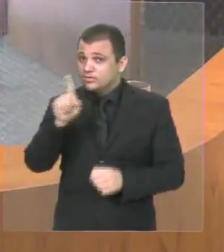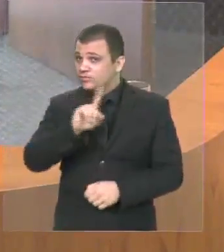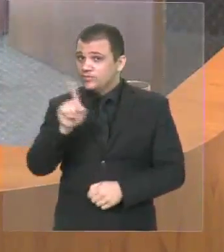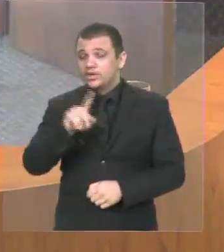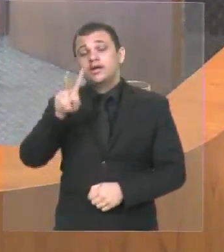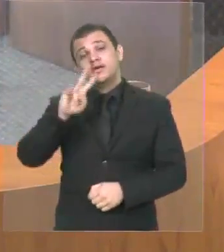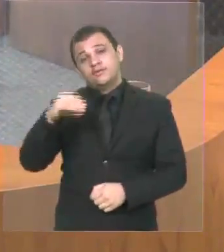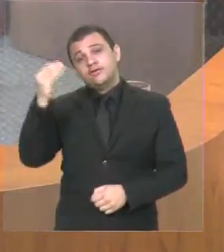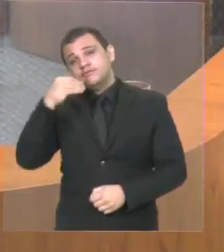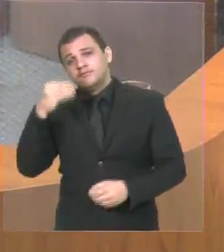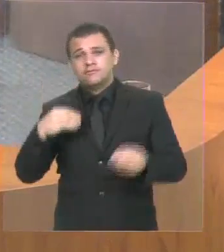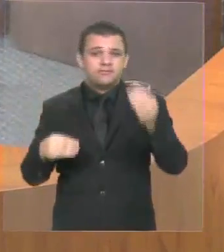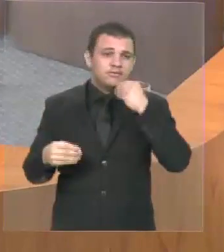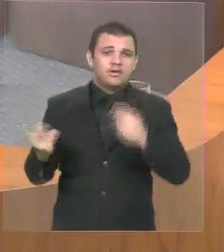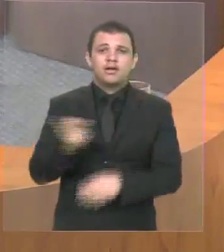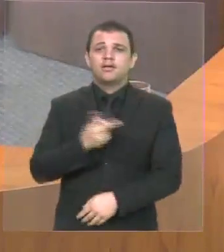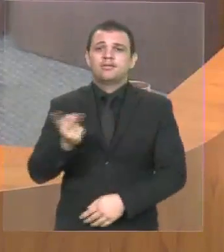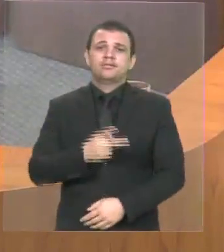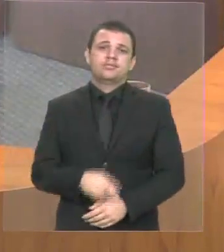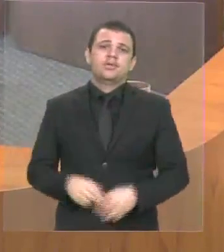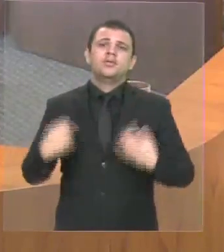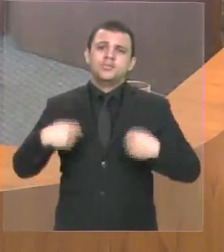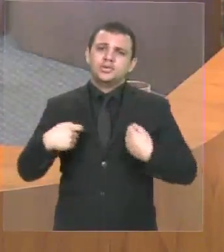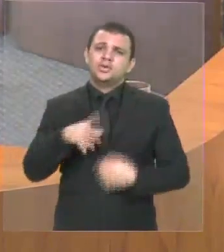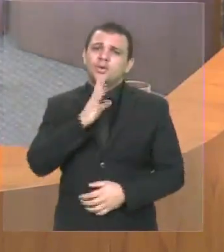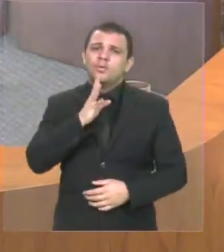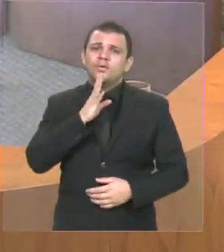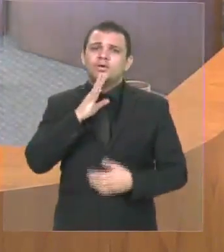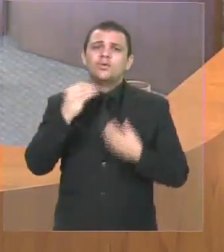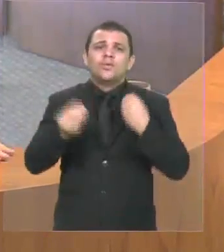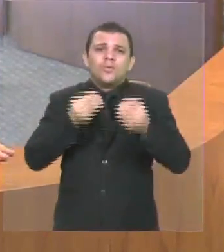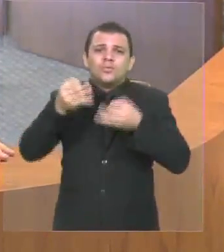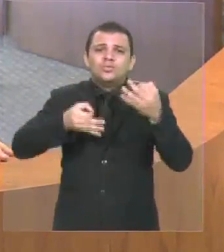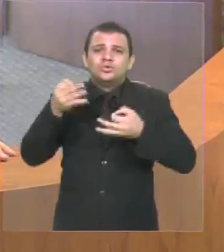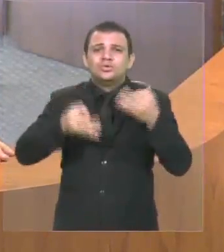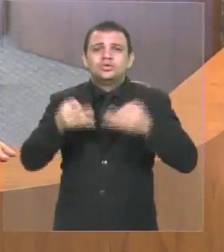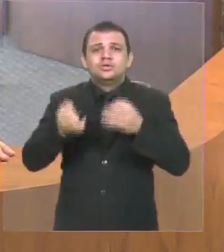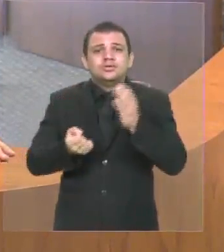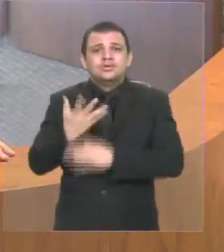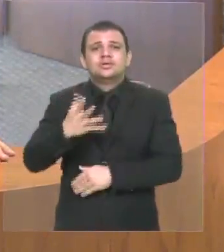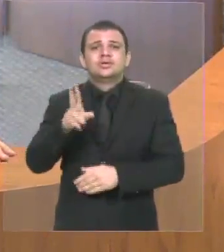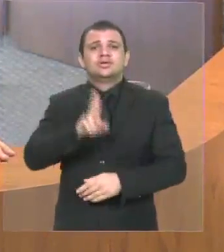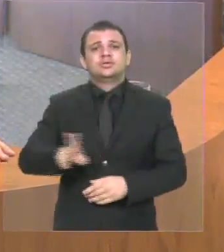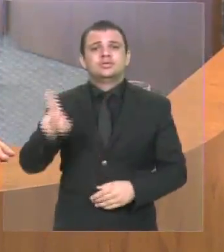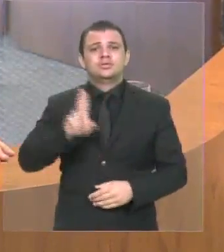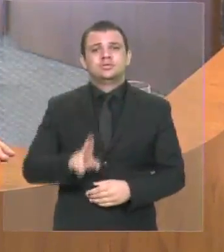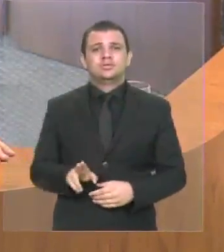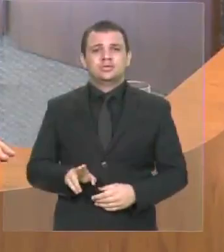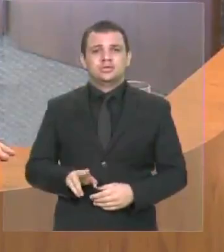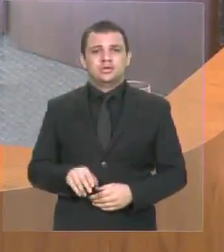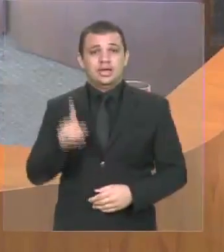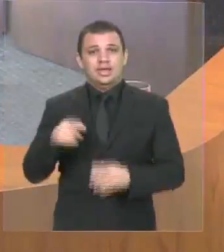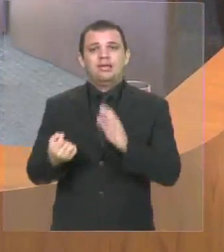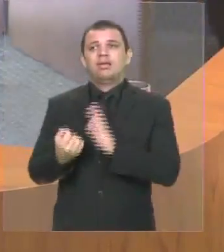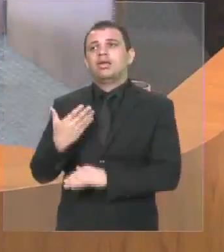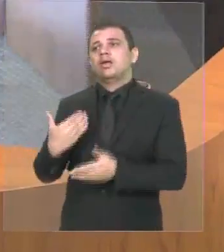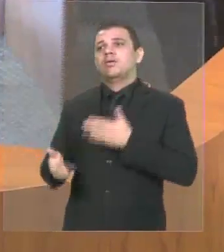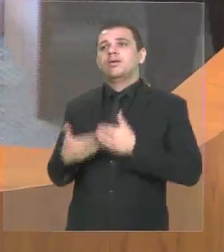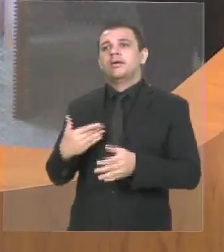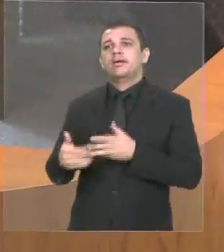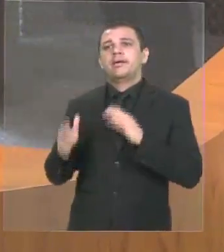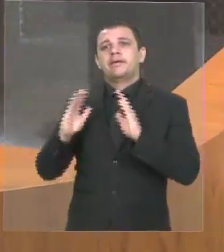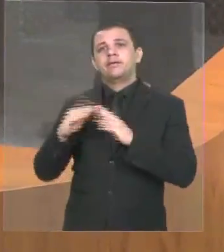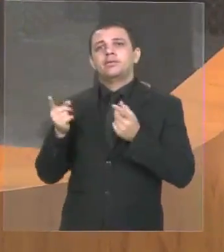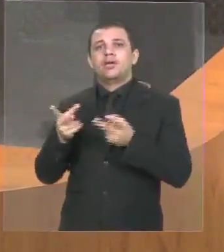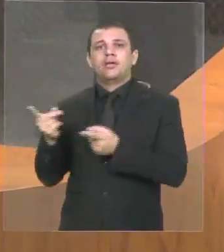conhecimento sobre o aspecto jurídico da criação da universidade. Nós não estamos aqui tratando de criar uma quitanda e dividir